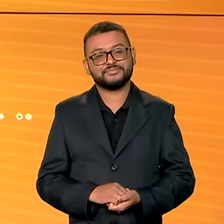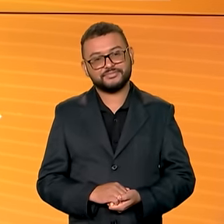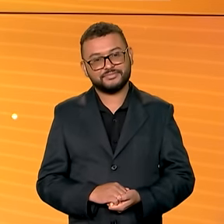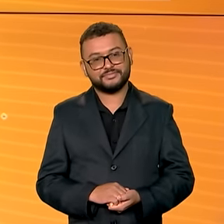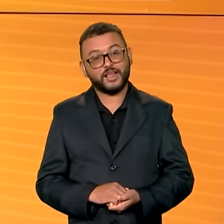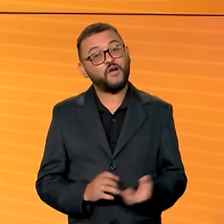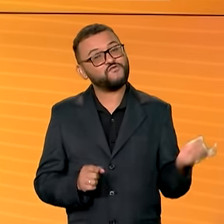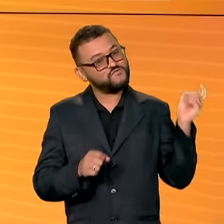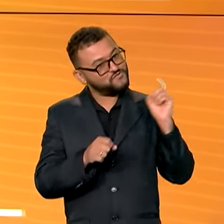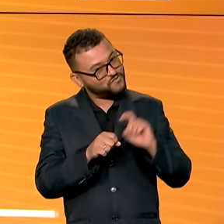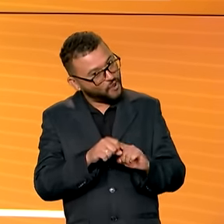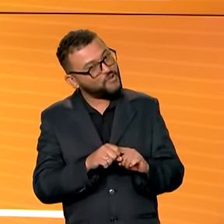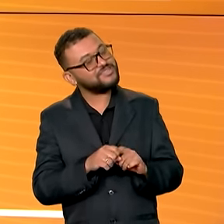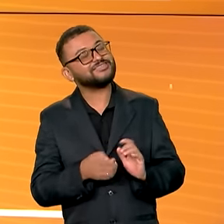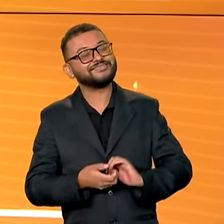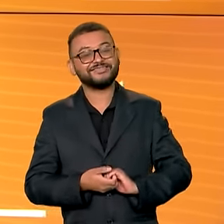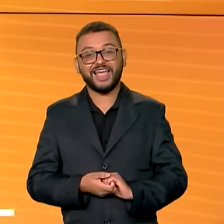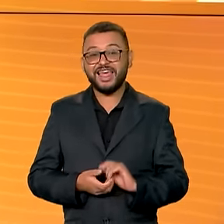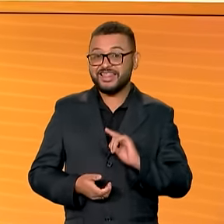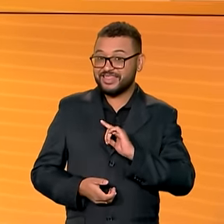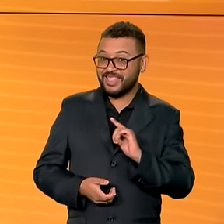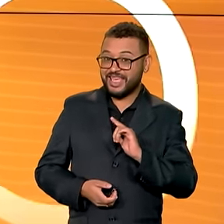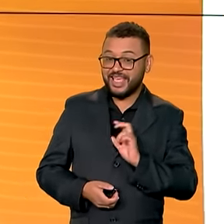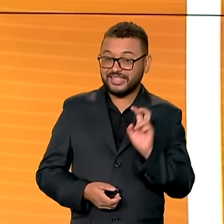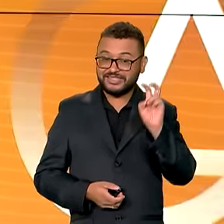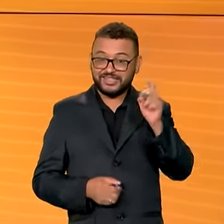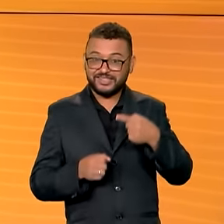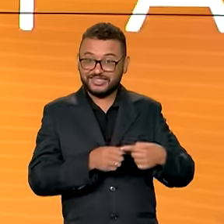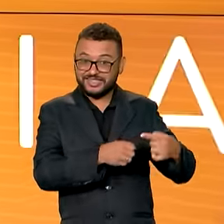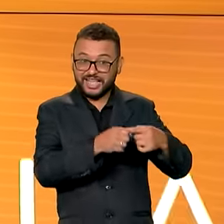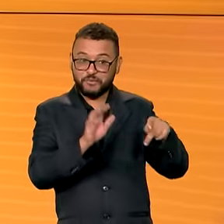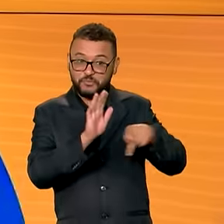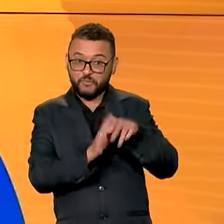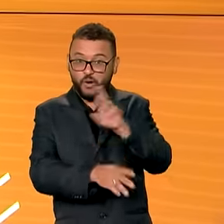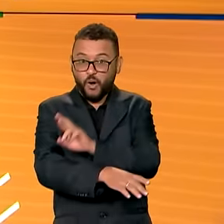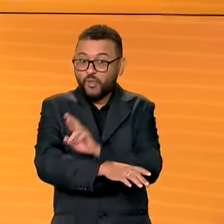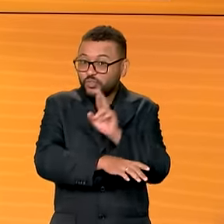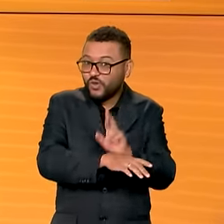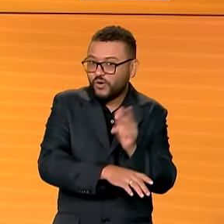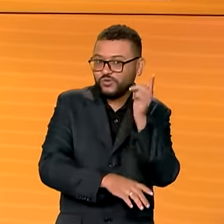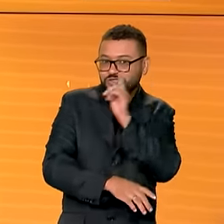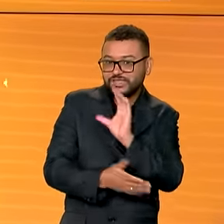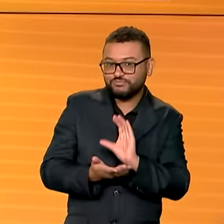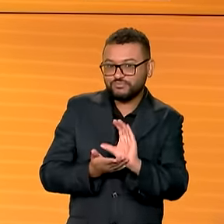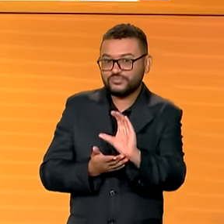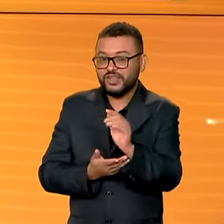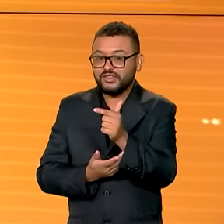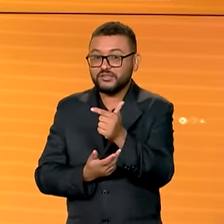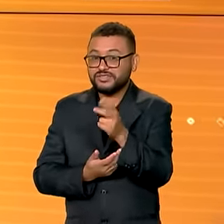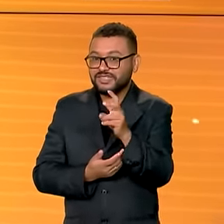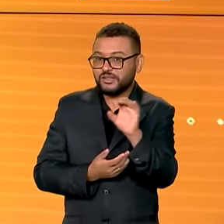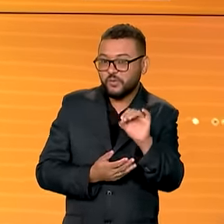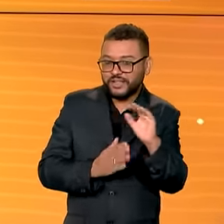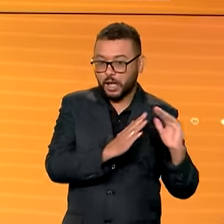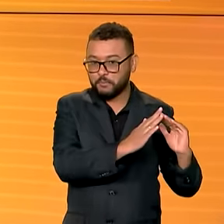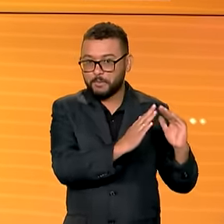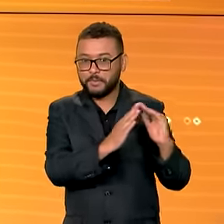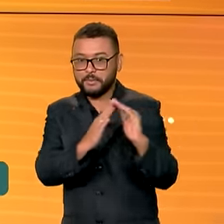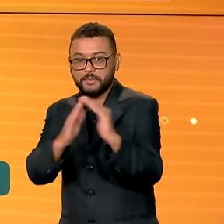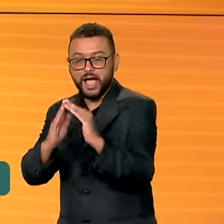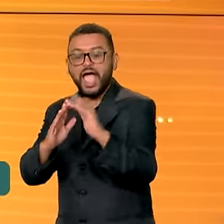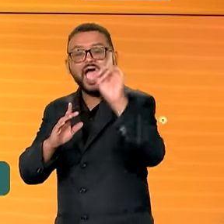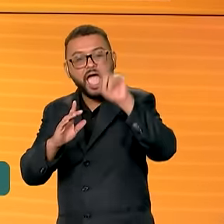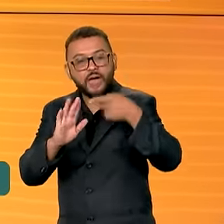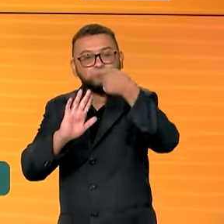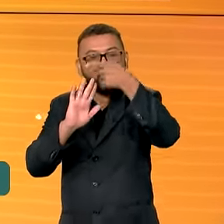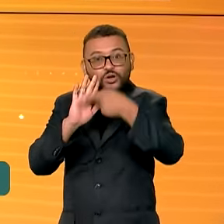Estamos de volta. Cinco municípios de Rondônia vão receber 250 moradias por meio do